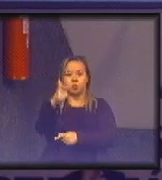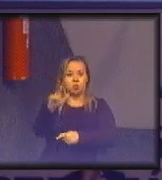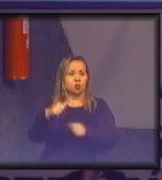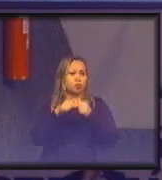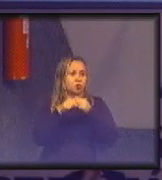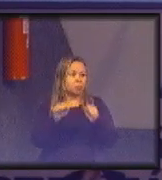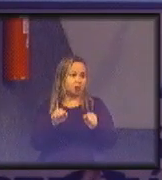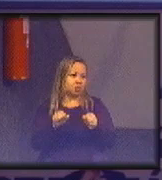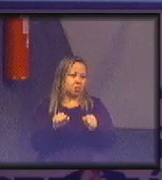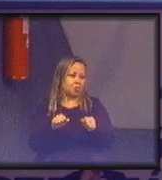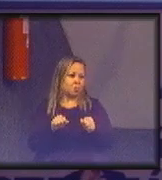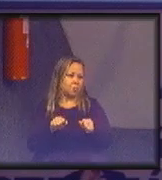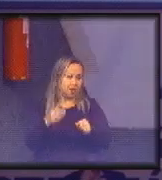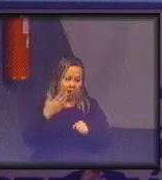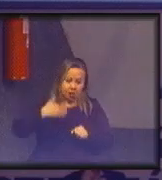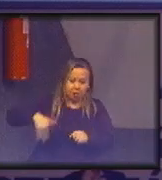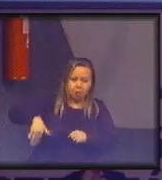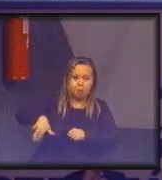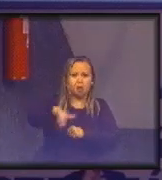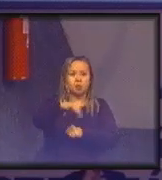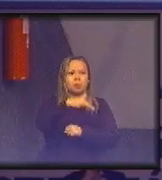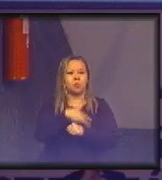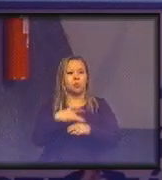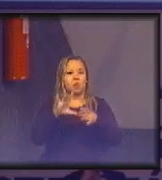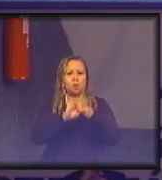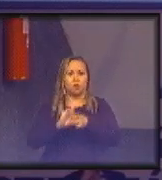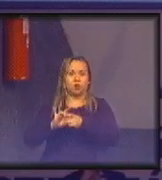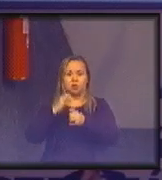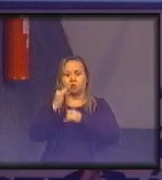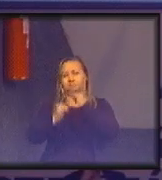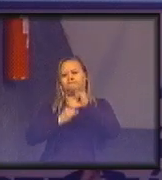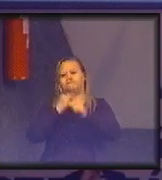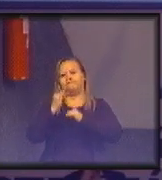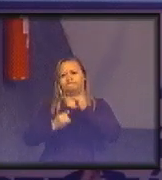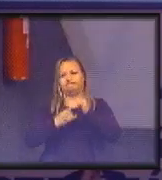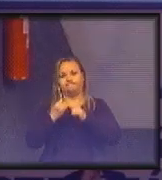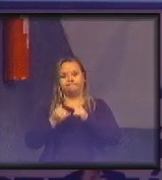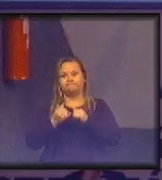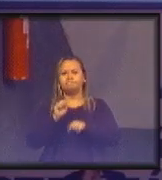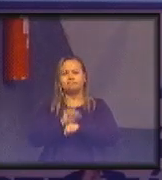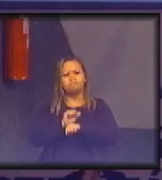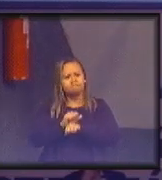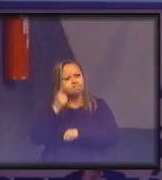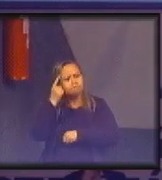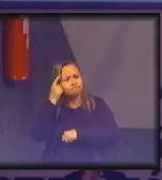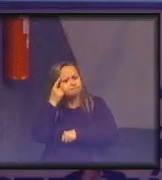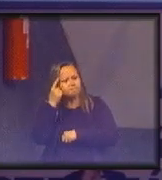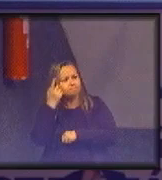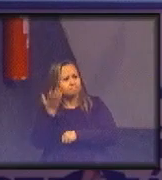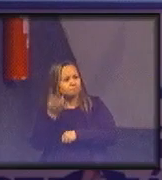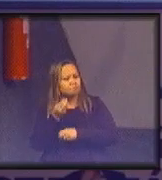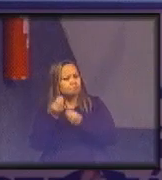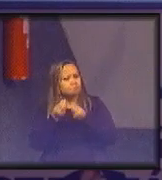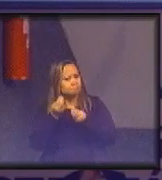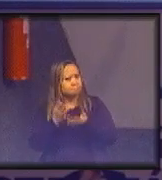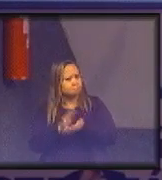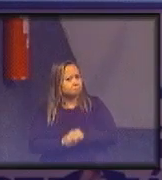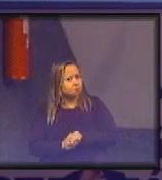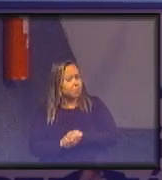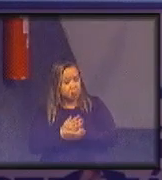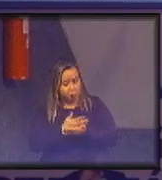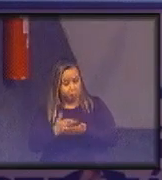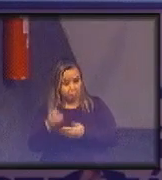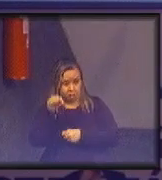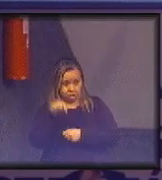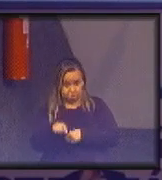estão ao seu redor conectados na internet vocês já pararam para pensar nisso? a partir